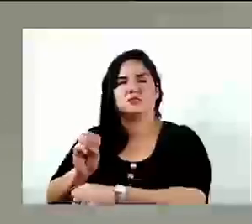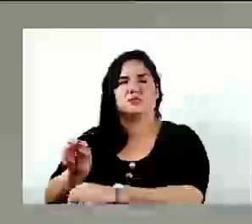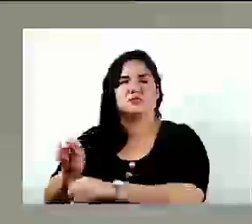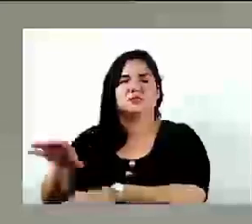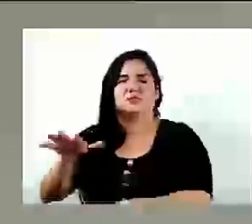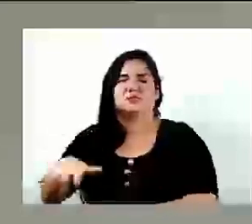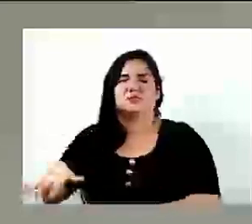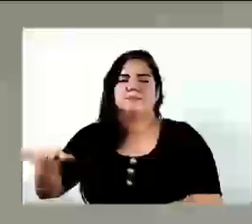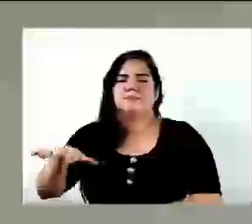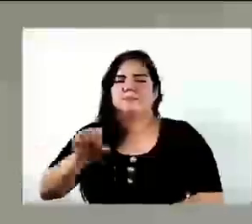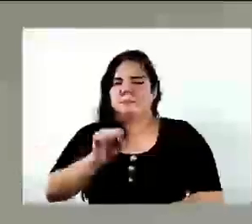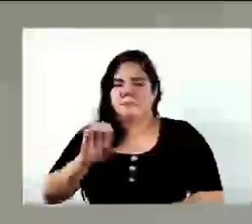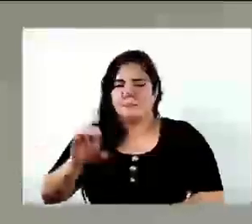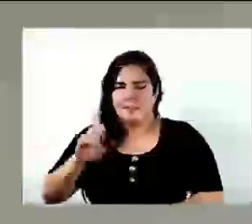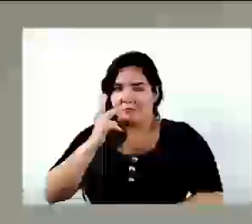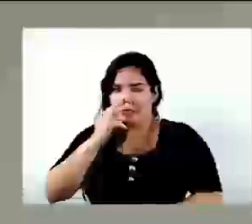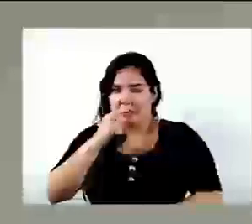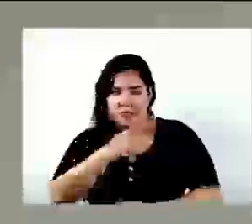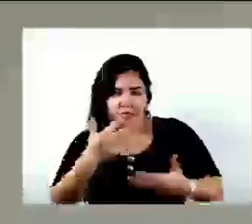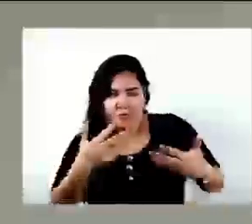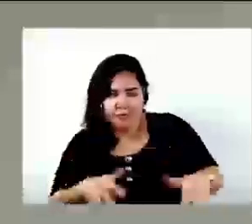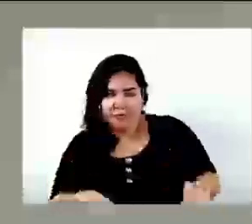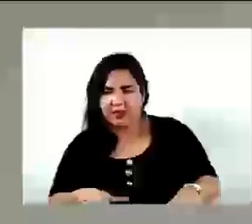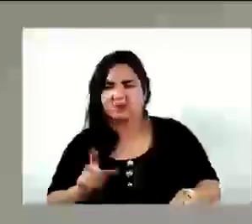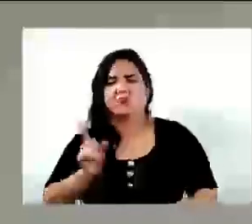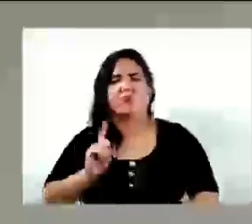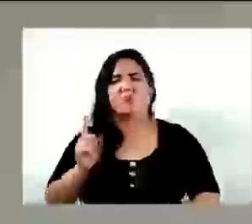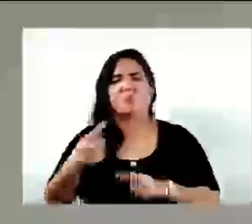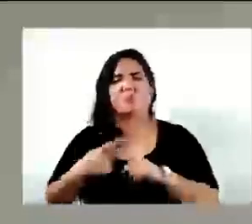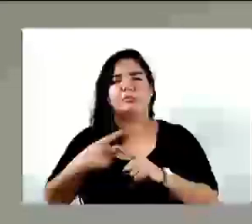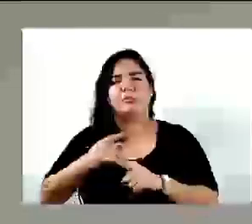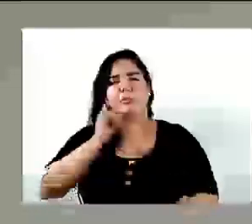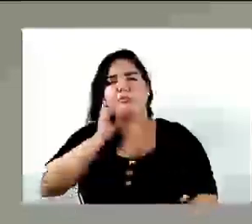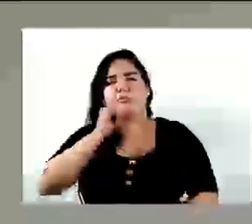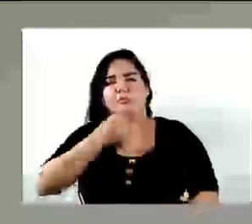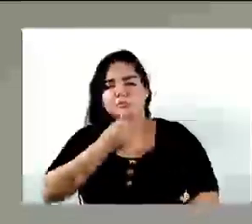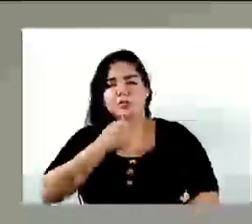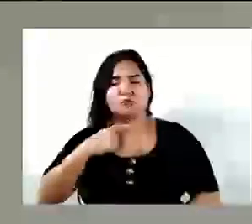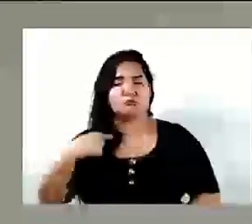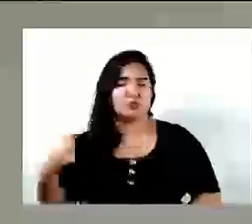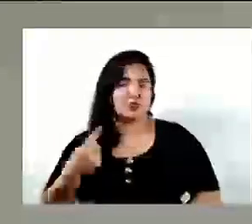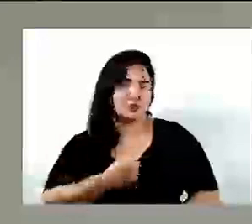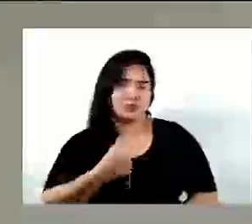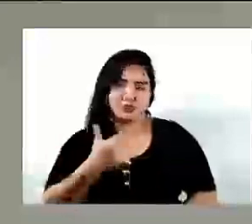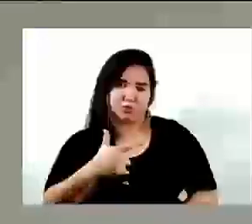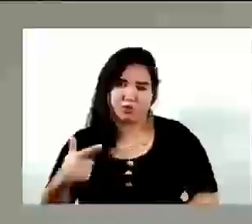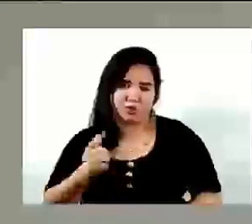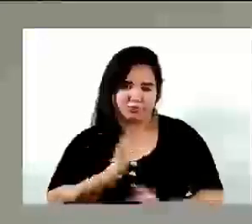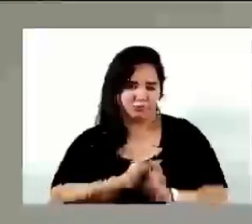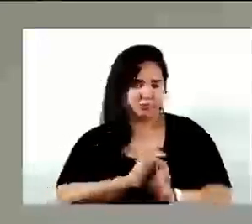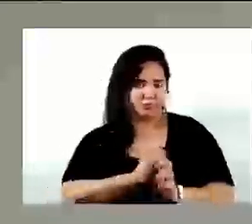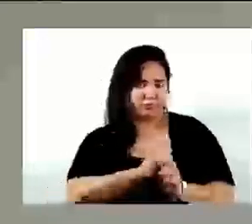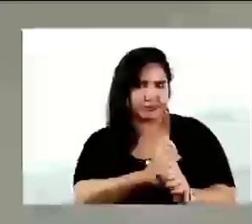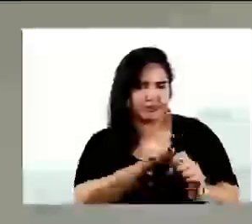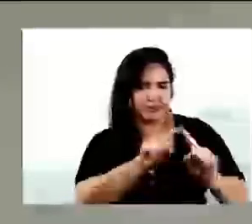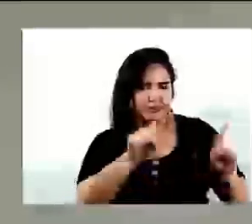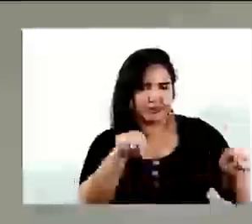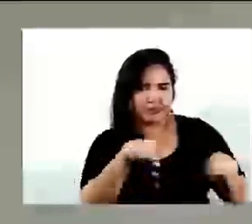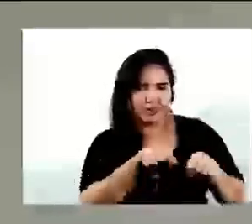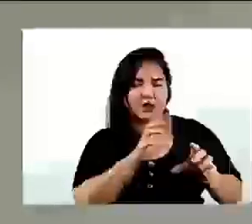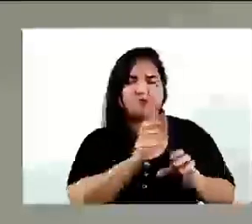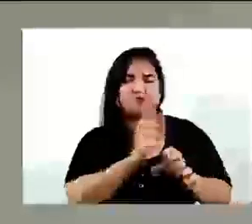Santa Catarina, e não porque ele não quer, e sim porque, infelizmente, não temos a demanda, infelizmente, os efetivos suficientes.